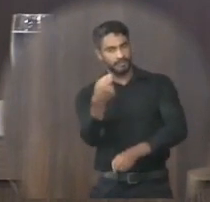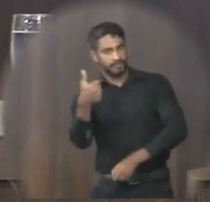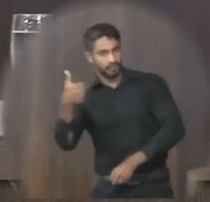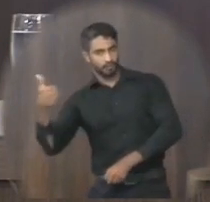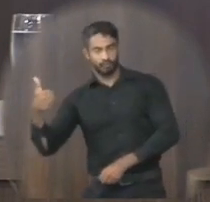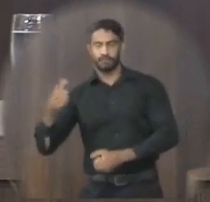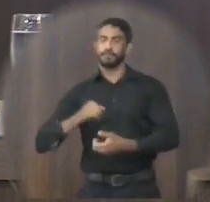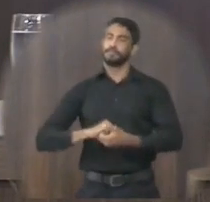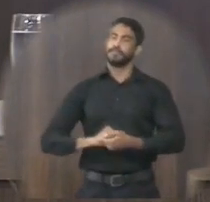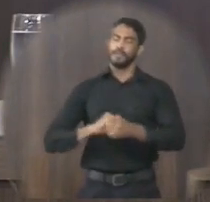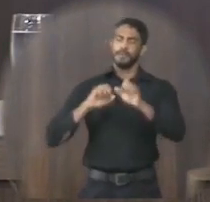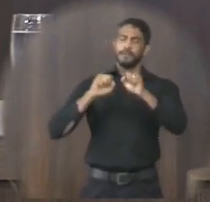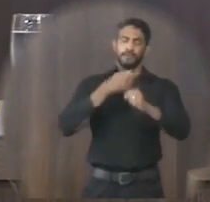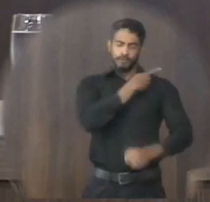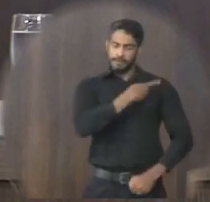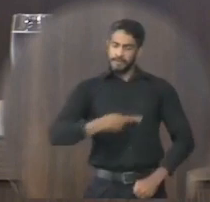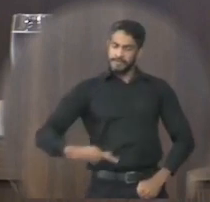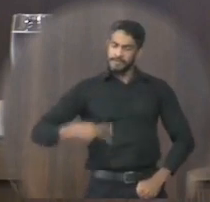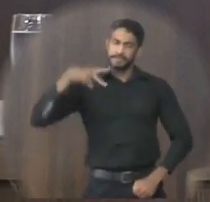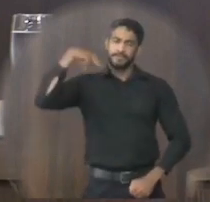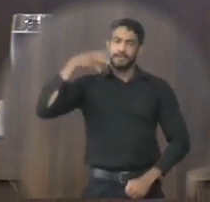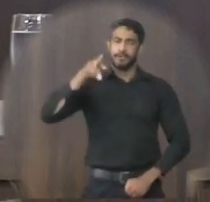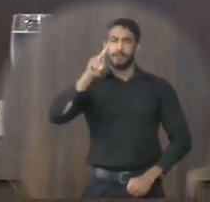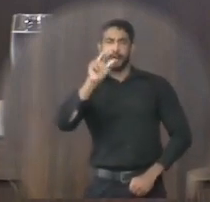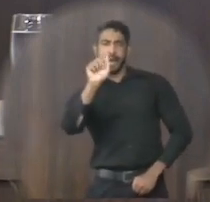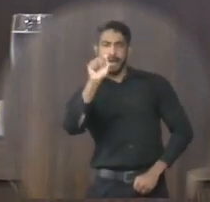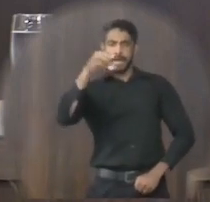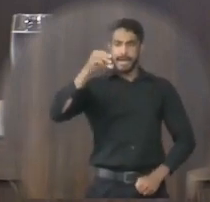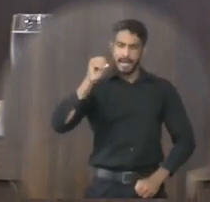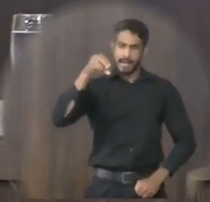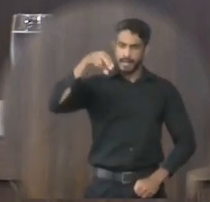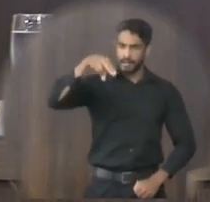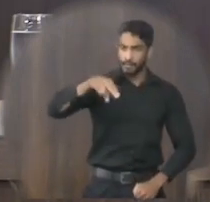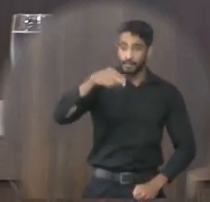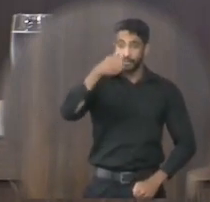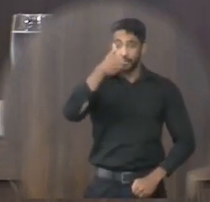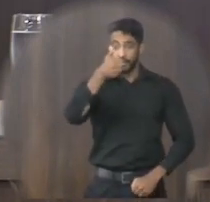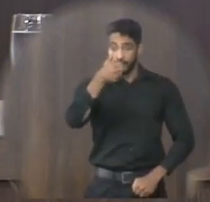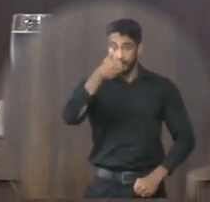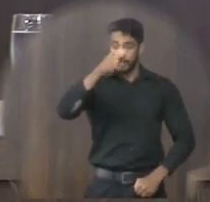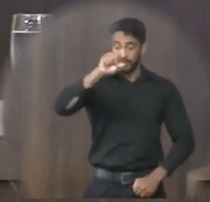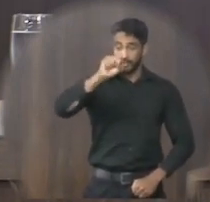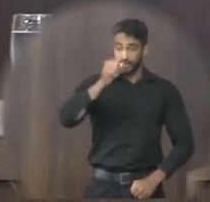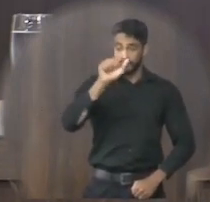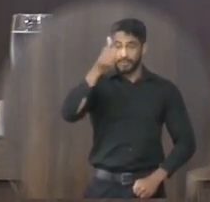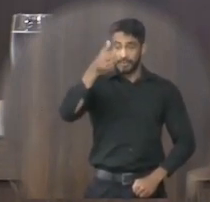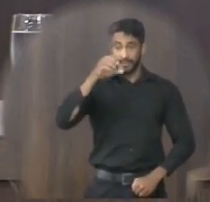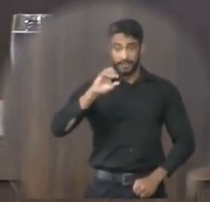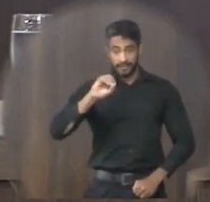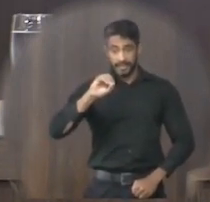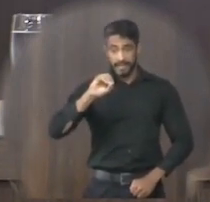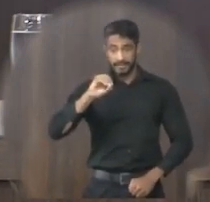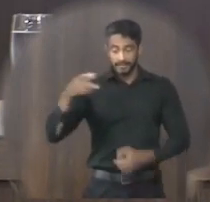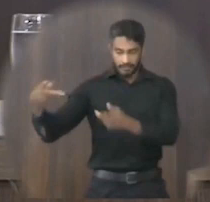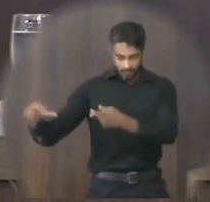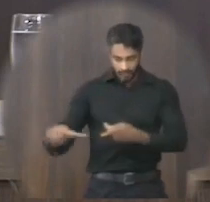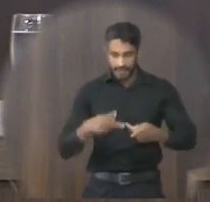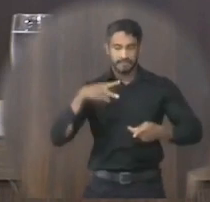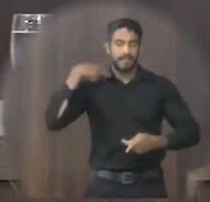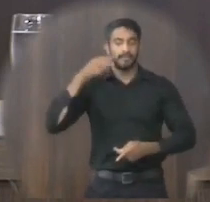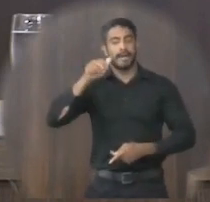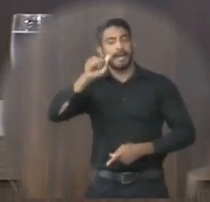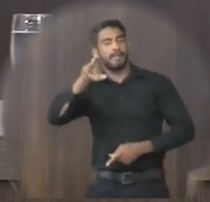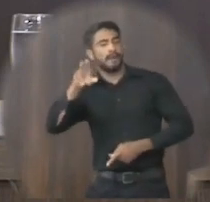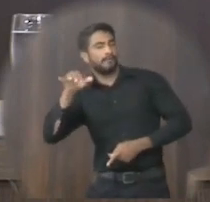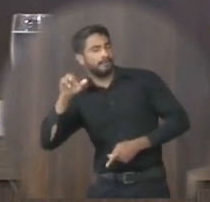Sob a presidência do vereador Ramon Alexandre Araújo As 18h10 compareceram os vereadores Adauri